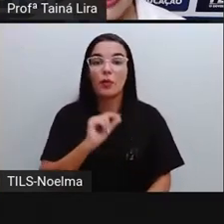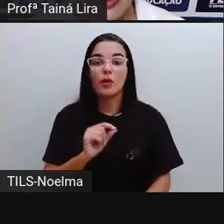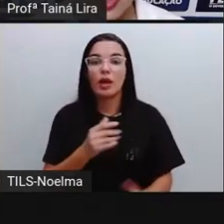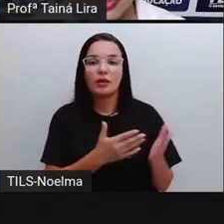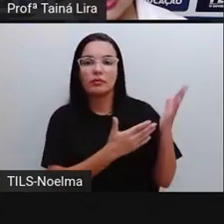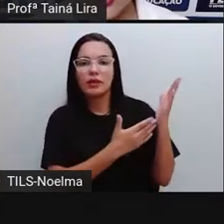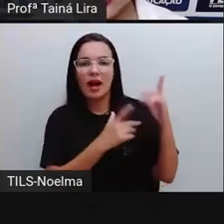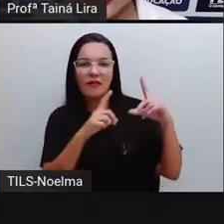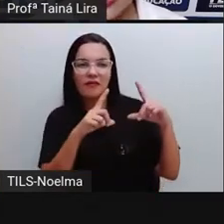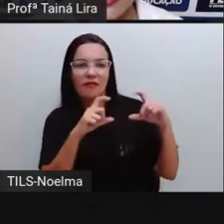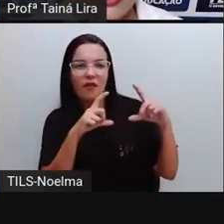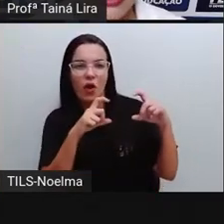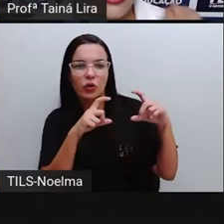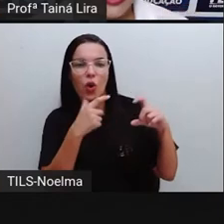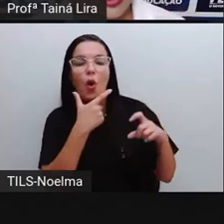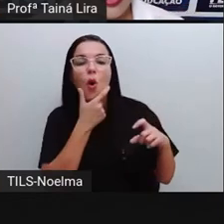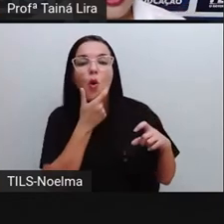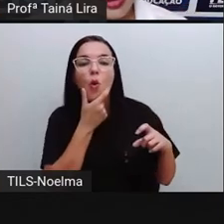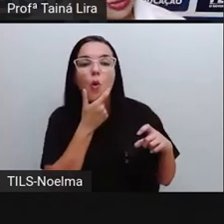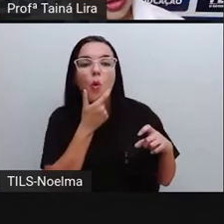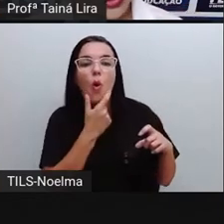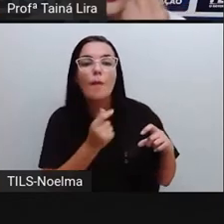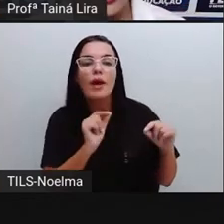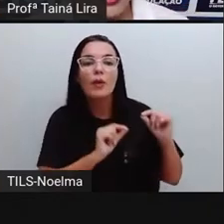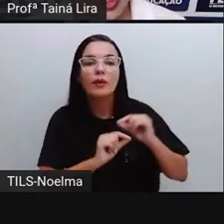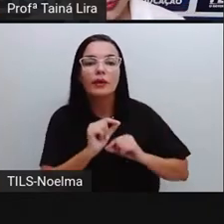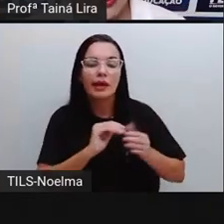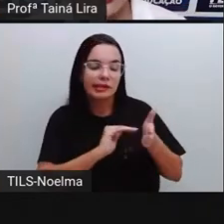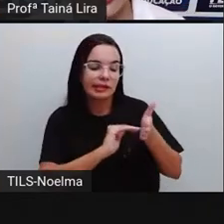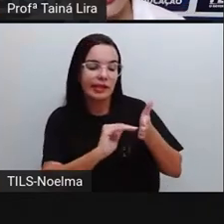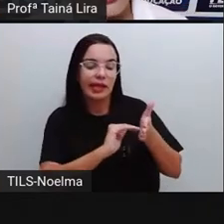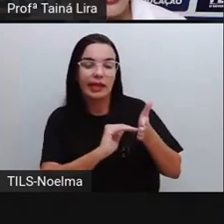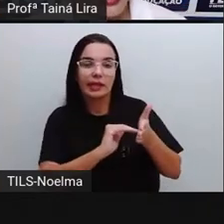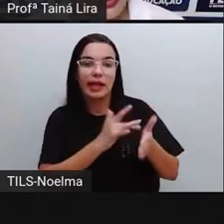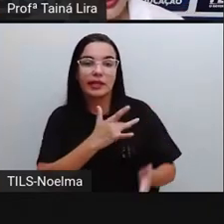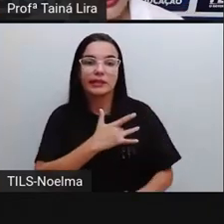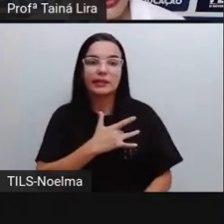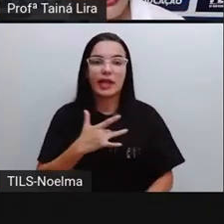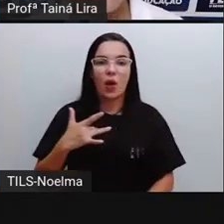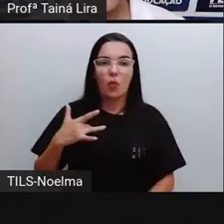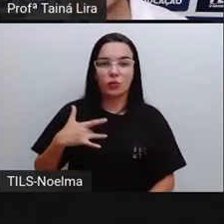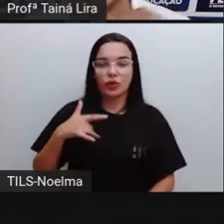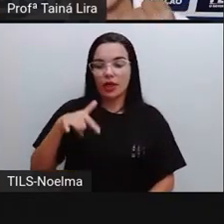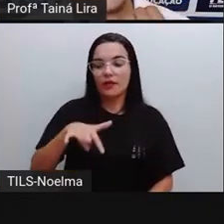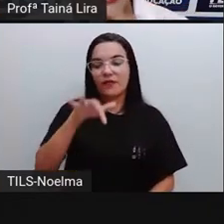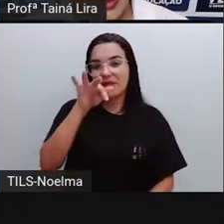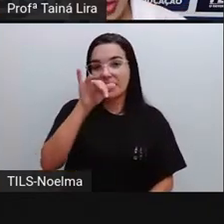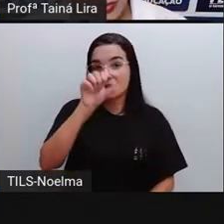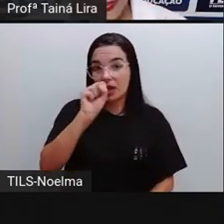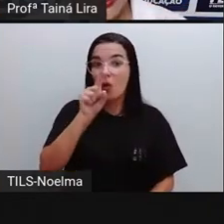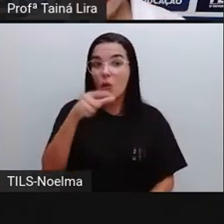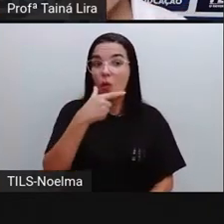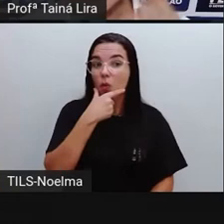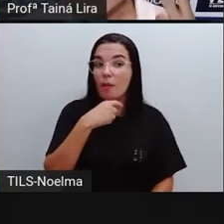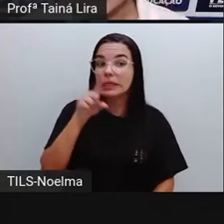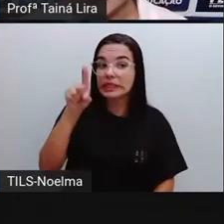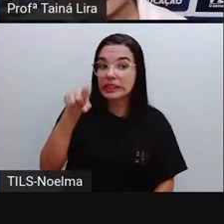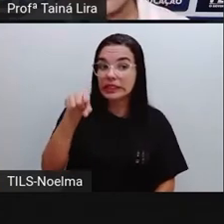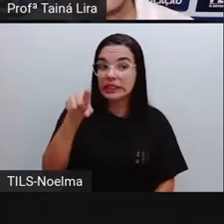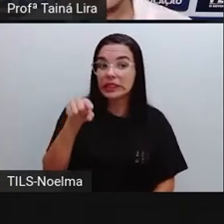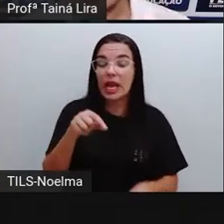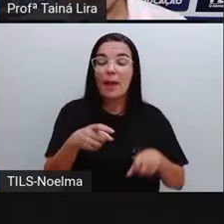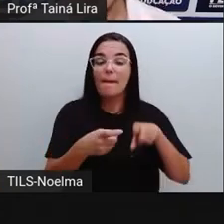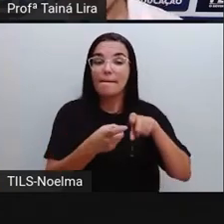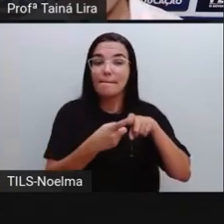na imagem, o nosso secretário de saúde do município de Feira de Santana, tá? Ele é médico e